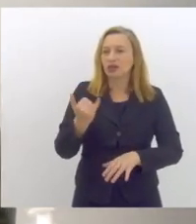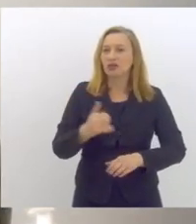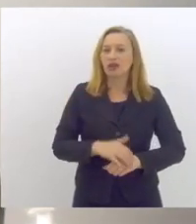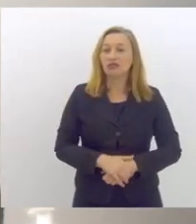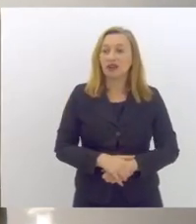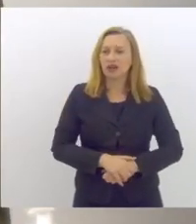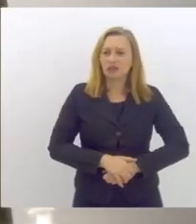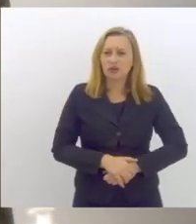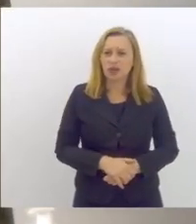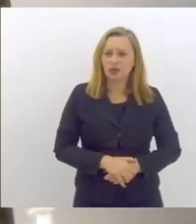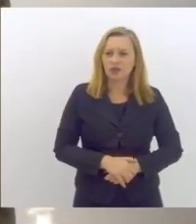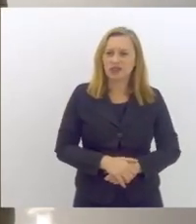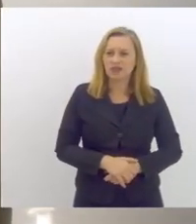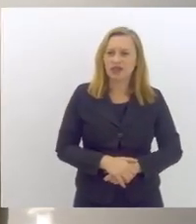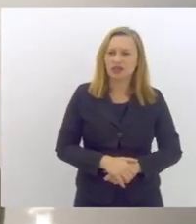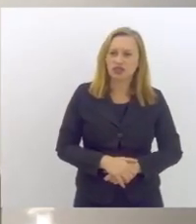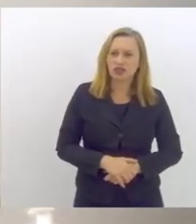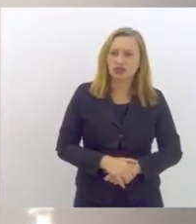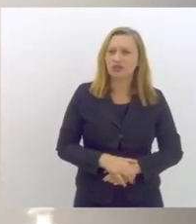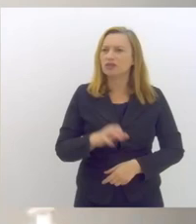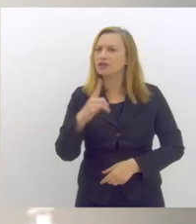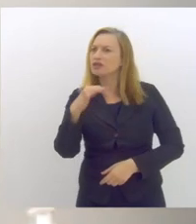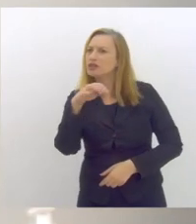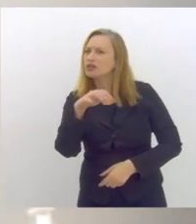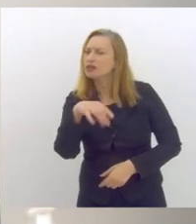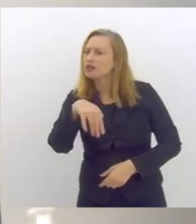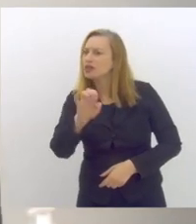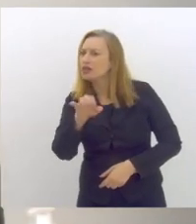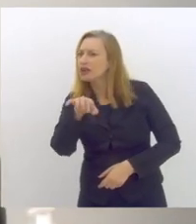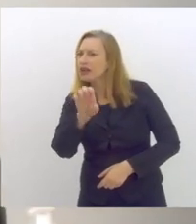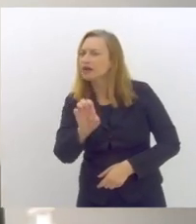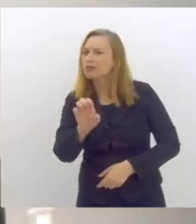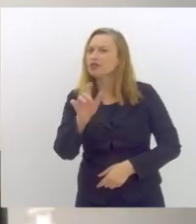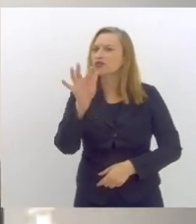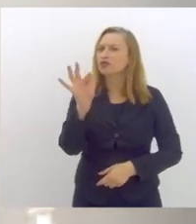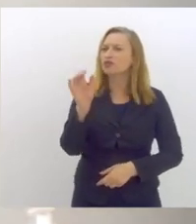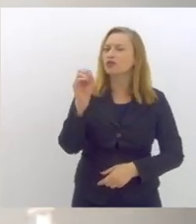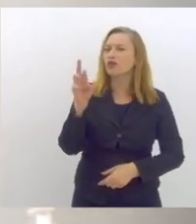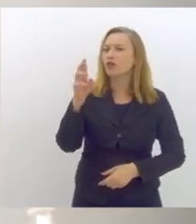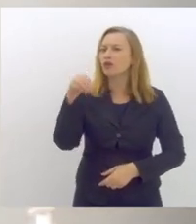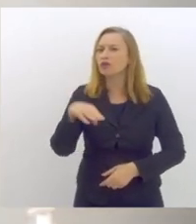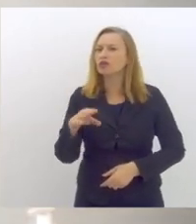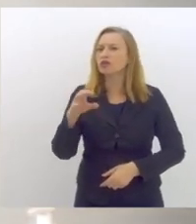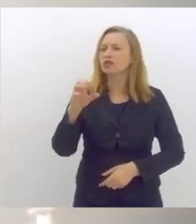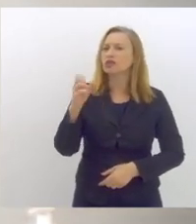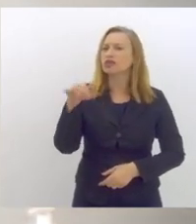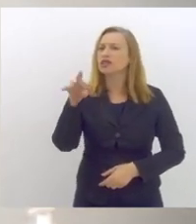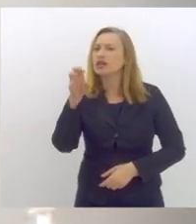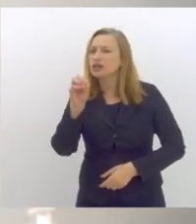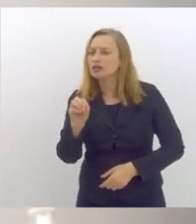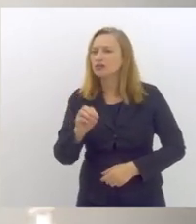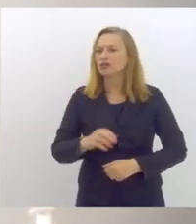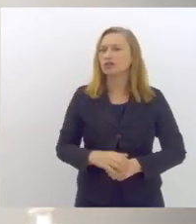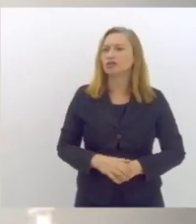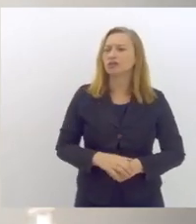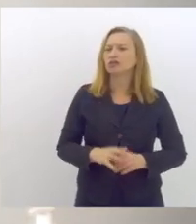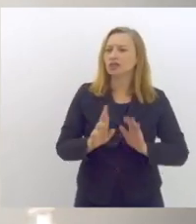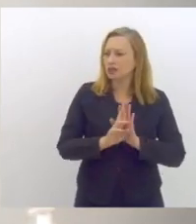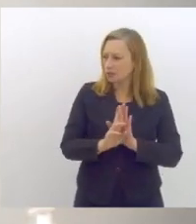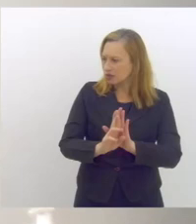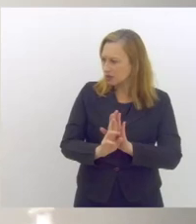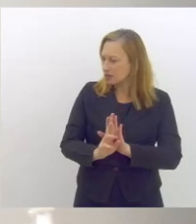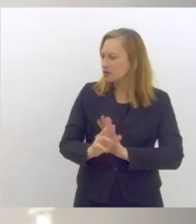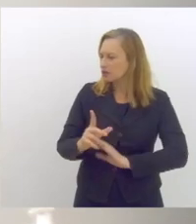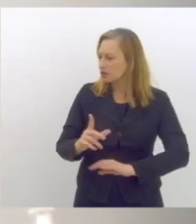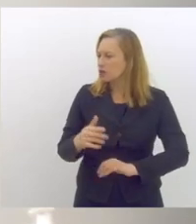agora para o Guilherme que representa o fórum de grêmios temos mais dois representantes aqui também se quiserem fazer uso da